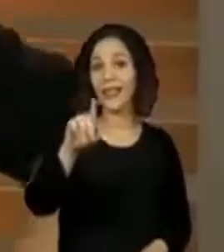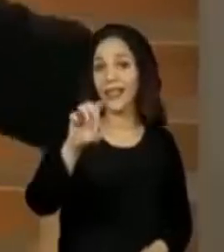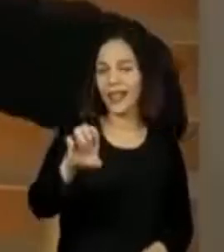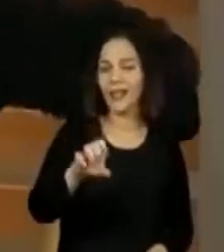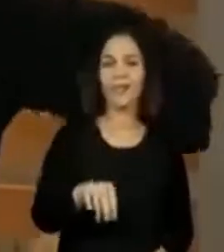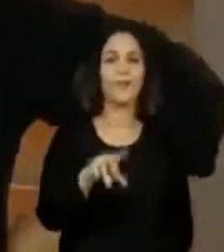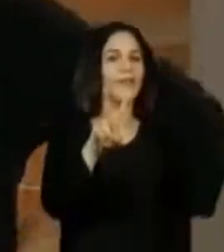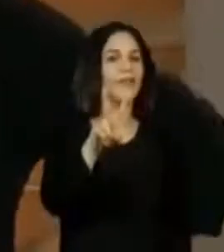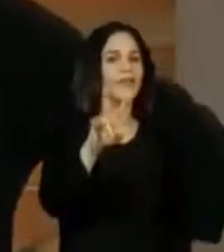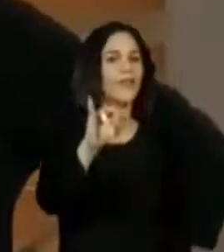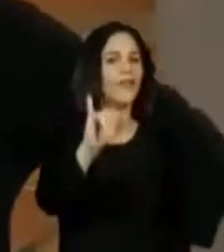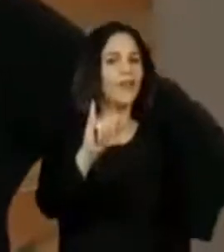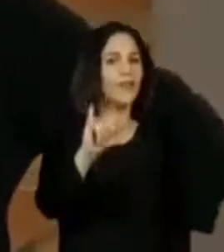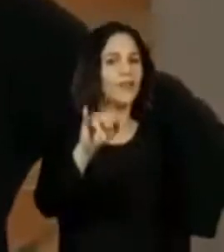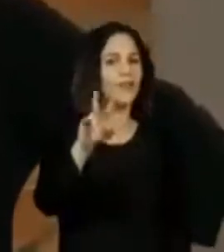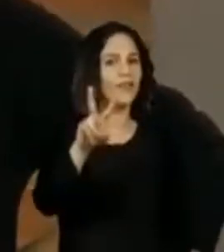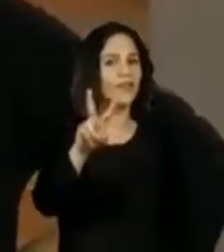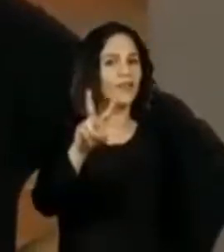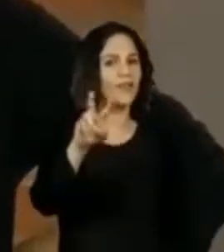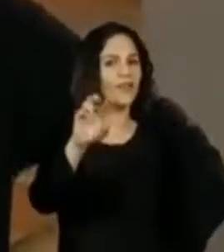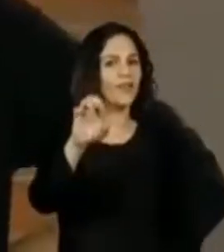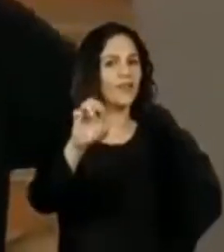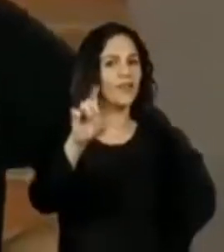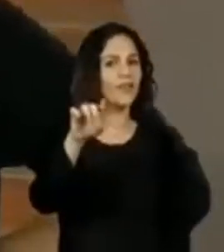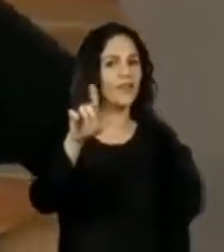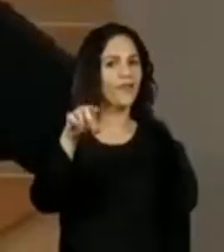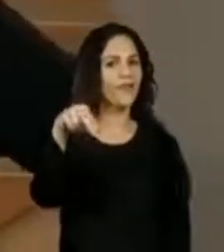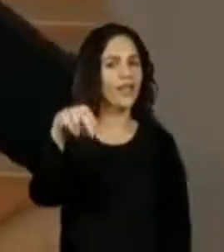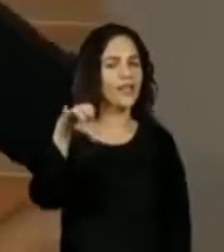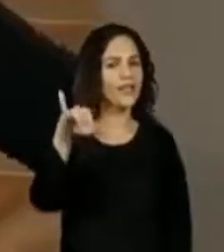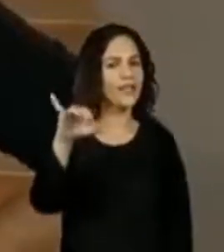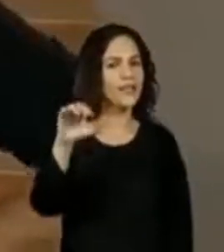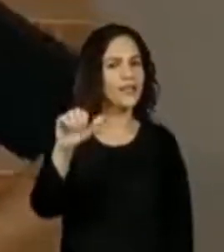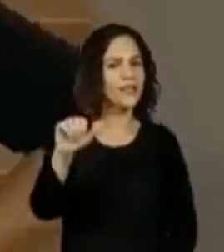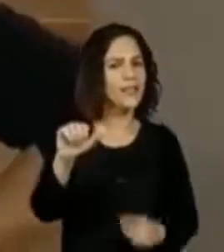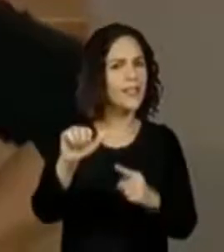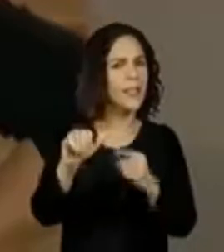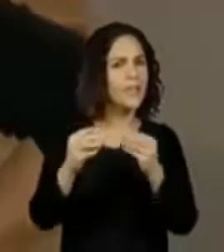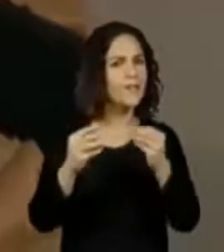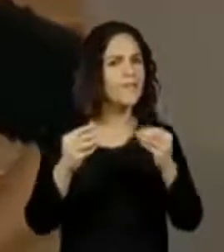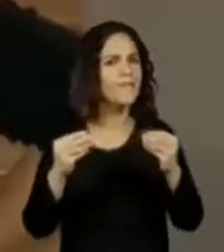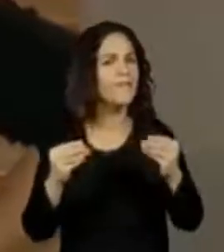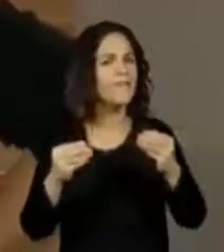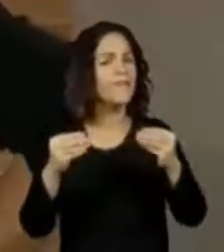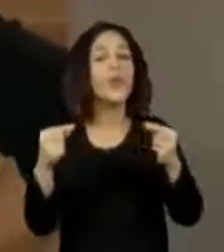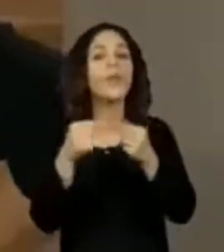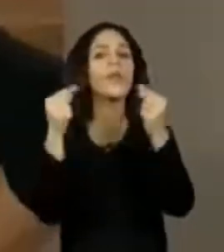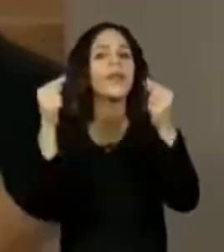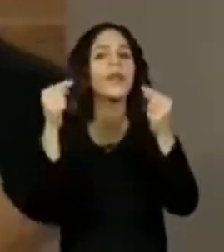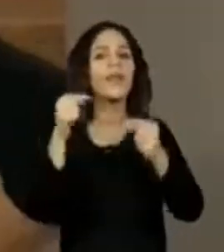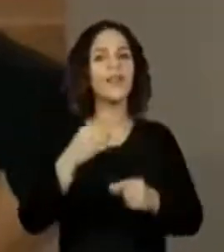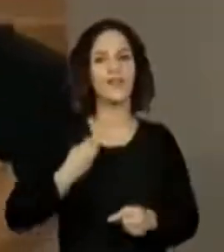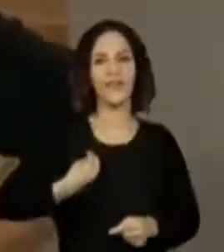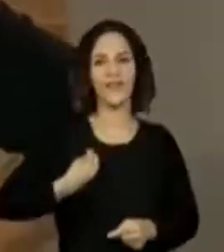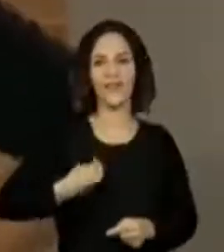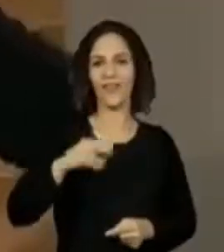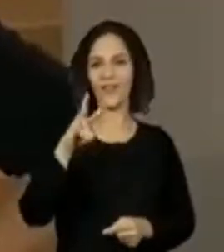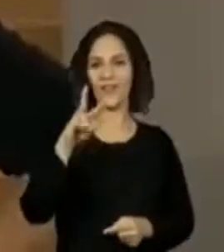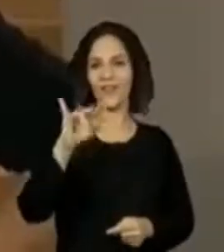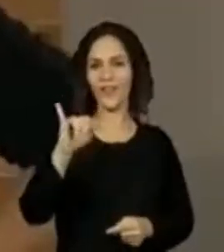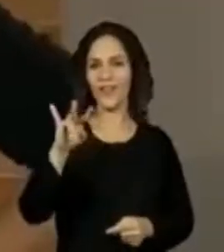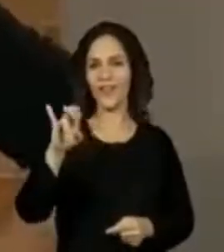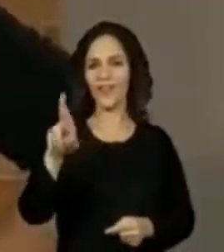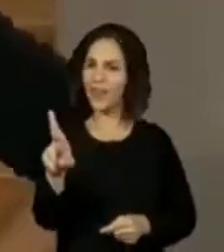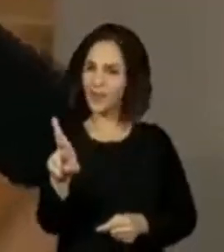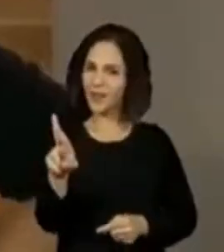Vamos pensar um pouquinho. Vivência vem de viver. Muito